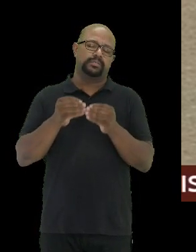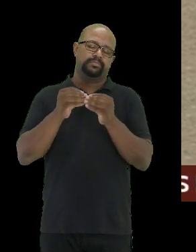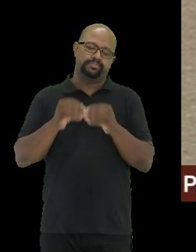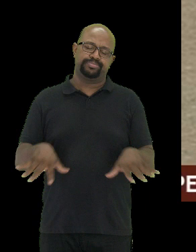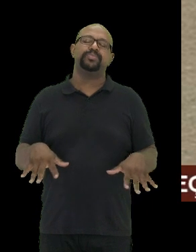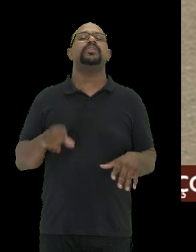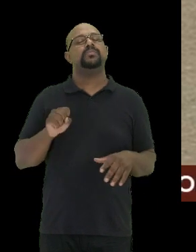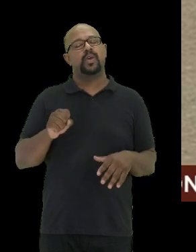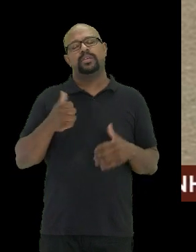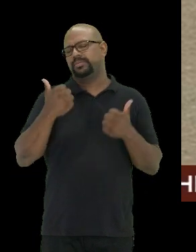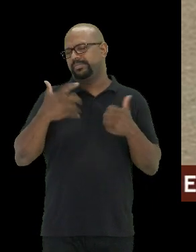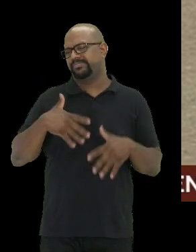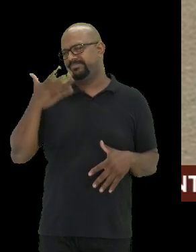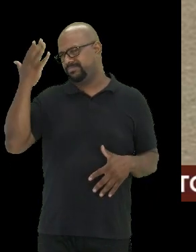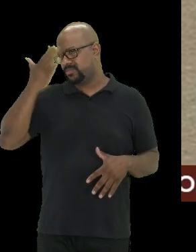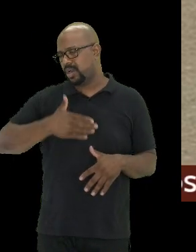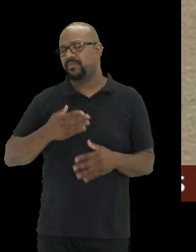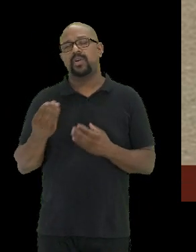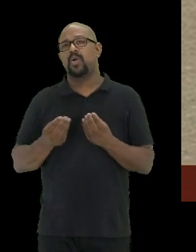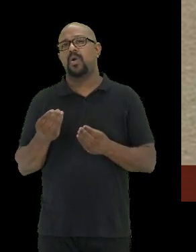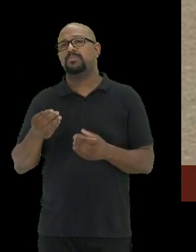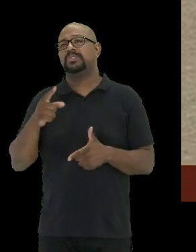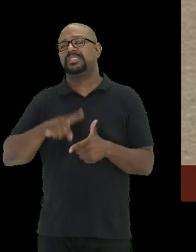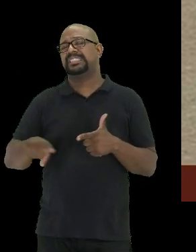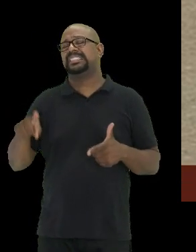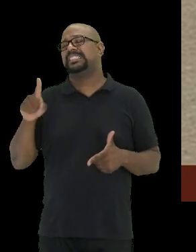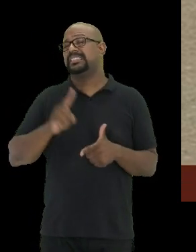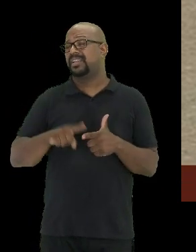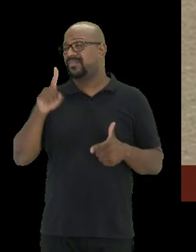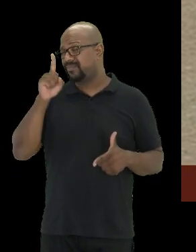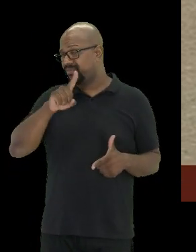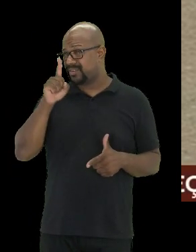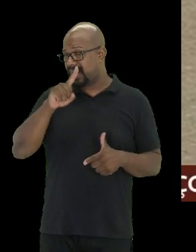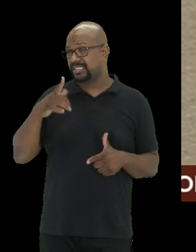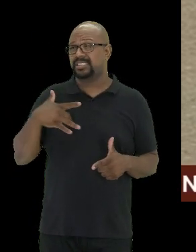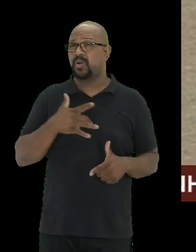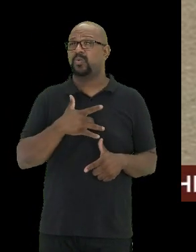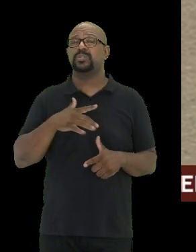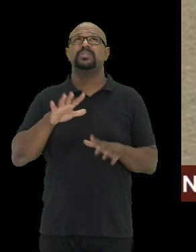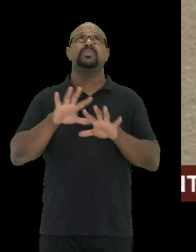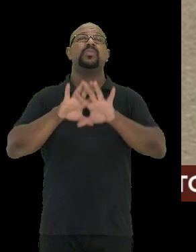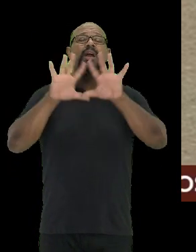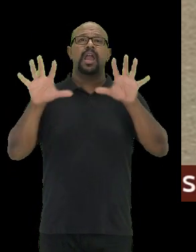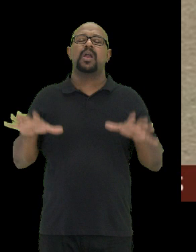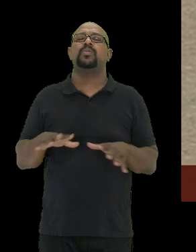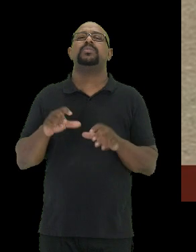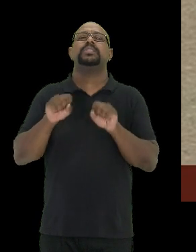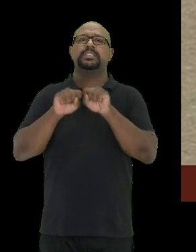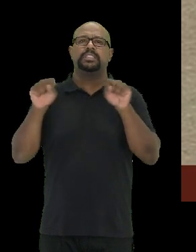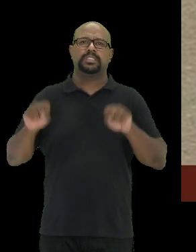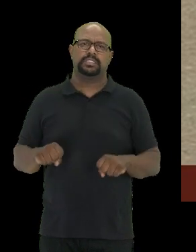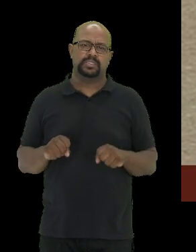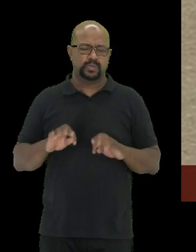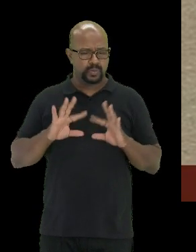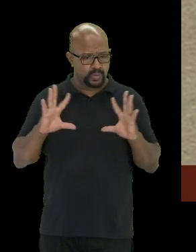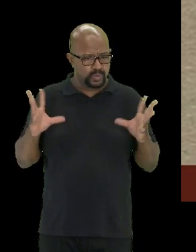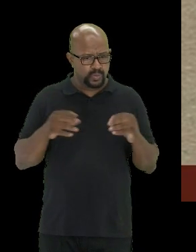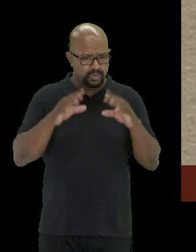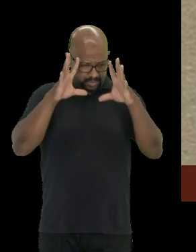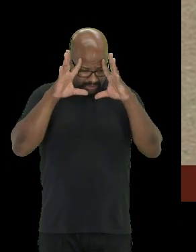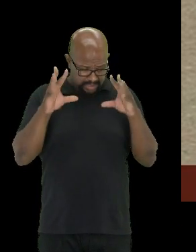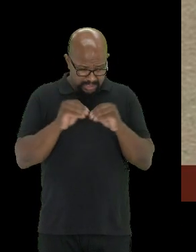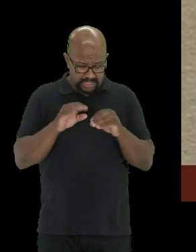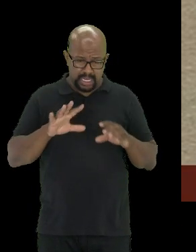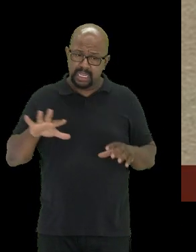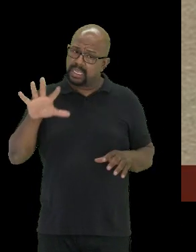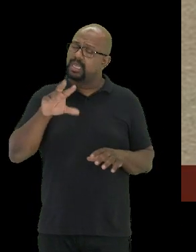isso explica, obviamente, como pode ficar frágil uma saúde ecossistema. Tudo, a gente pode simplesmente entender aqui, que a